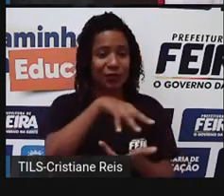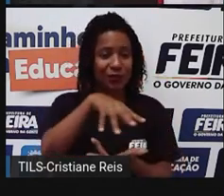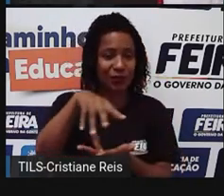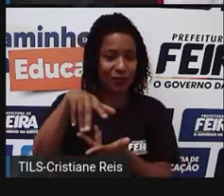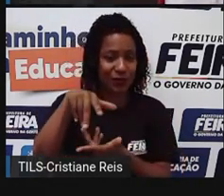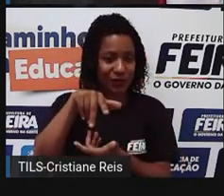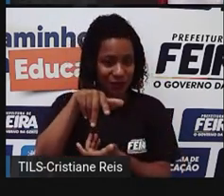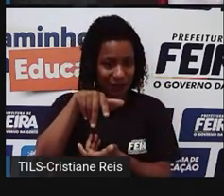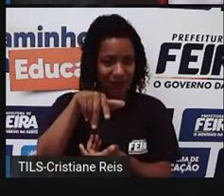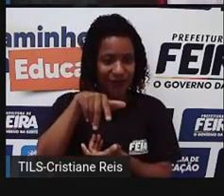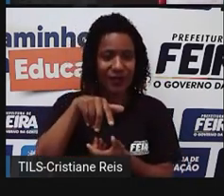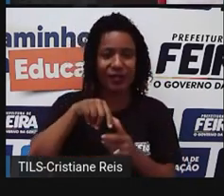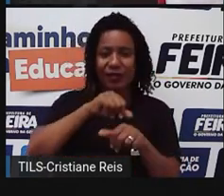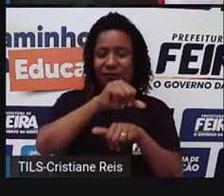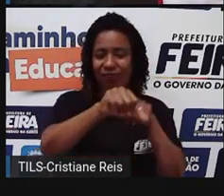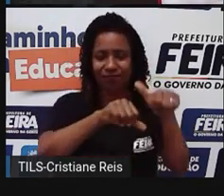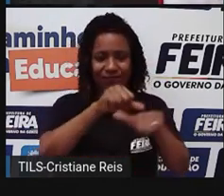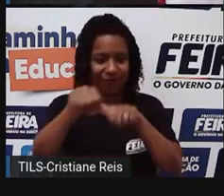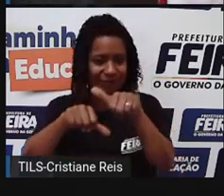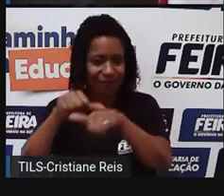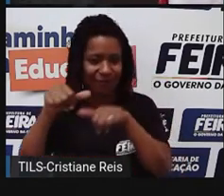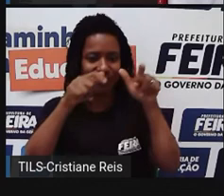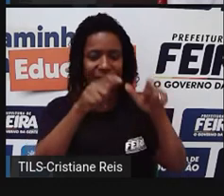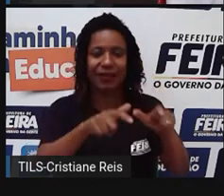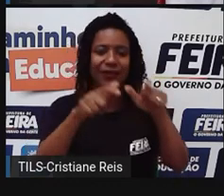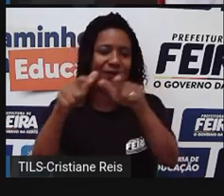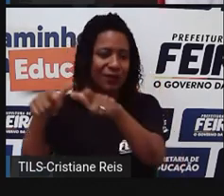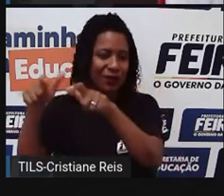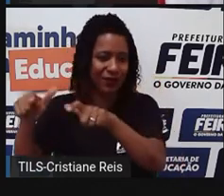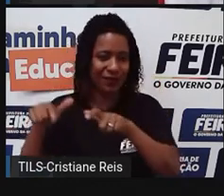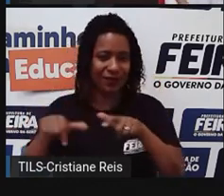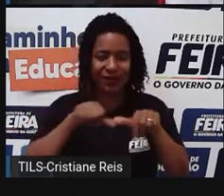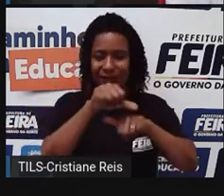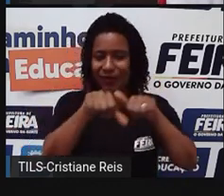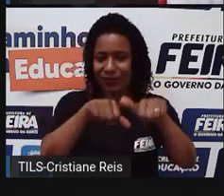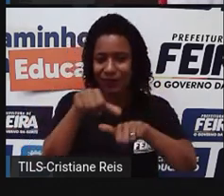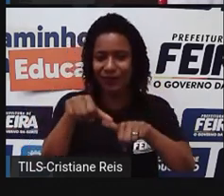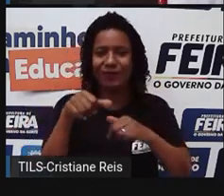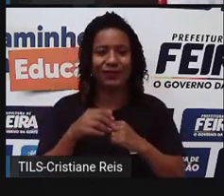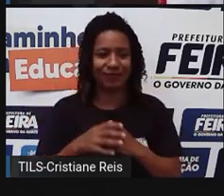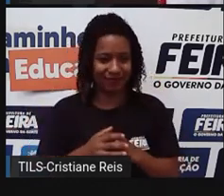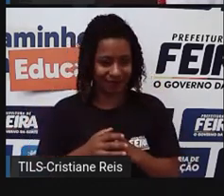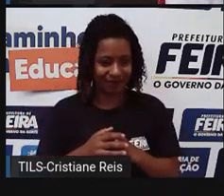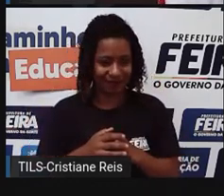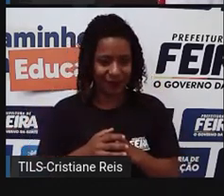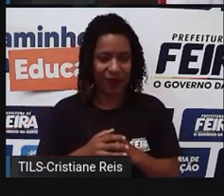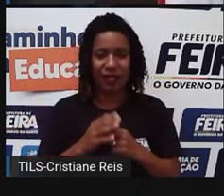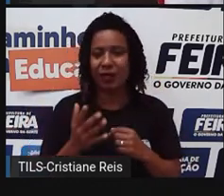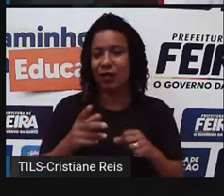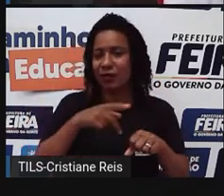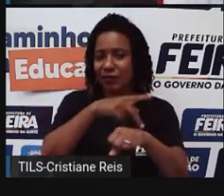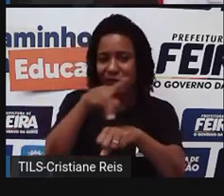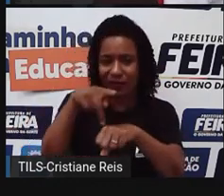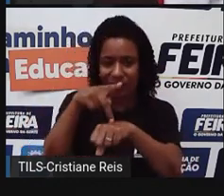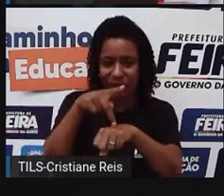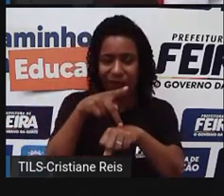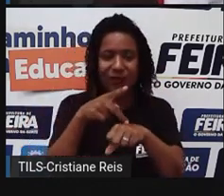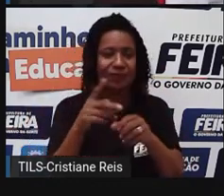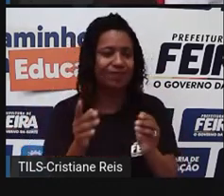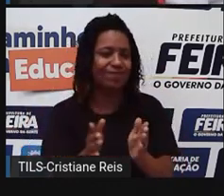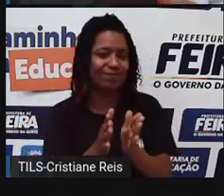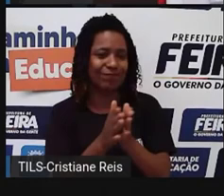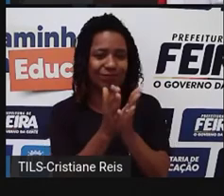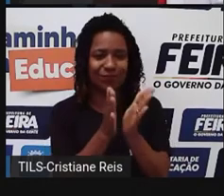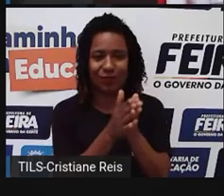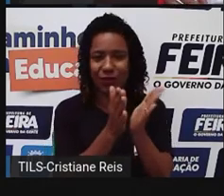transformam esses espaços, onde você vai perceber que os países polos, né, que as áreas polos têm um